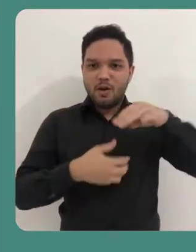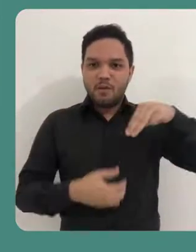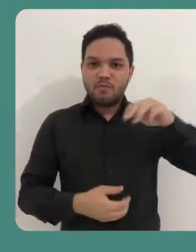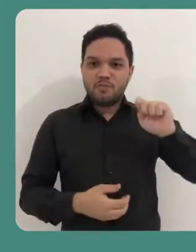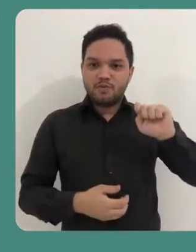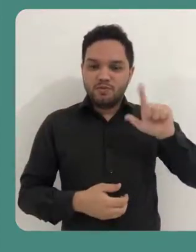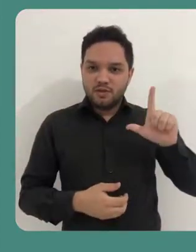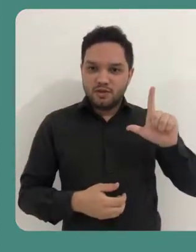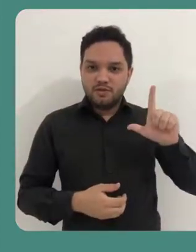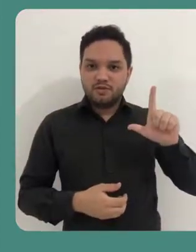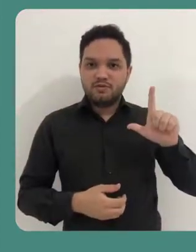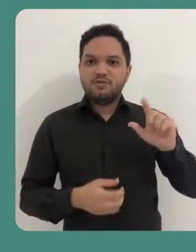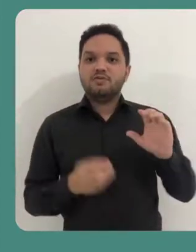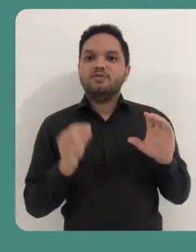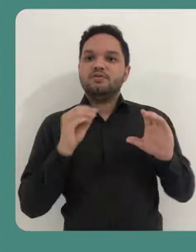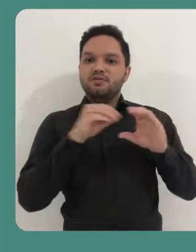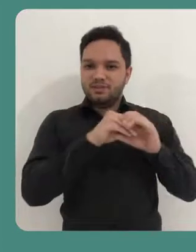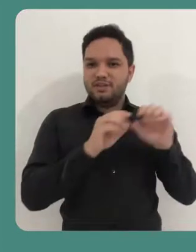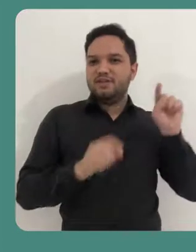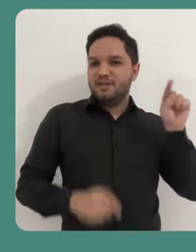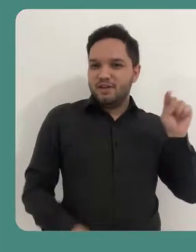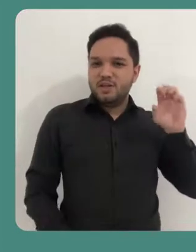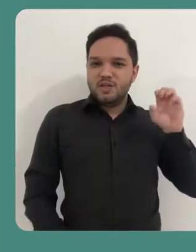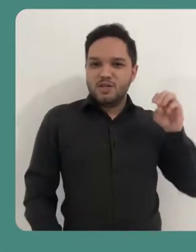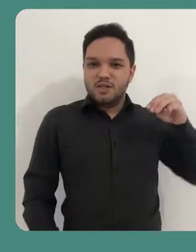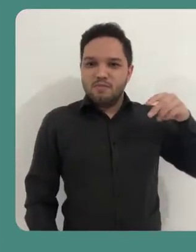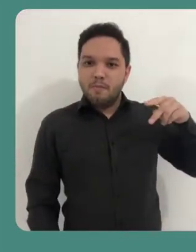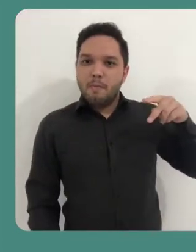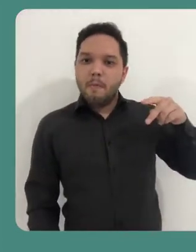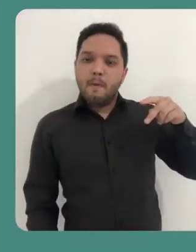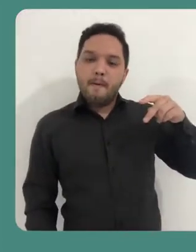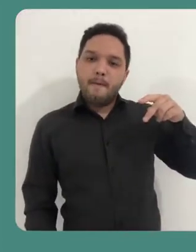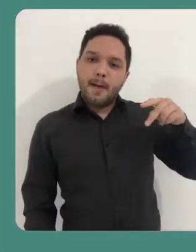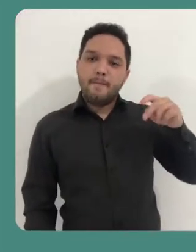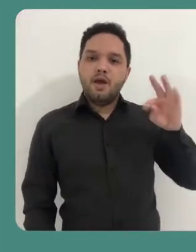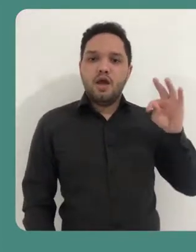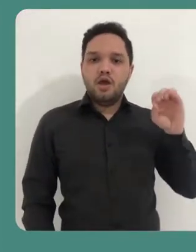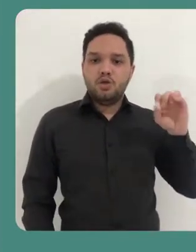relação ao mapa mental criado no C-Map Tools.